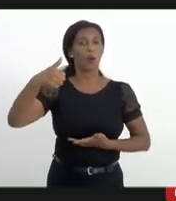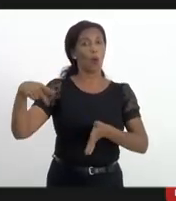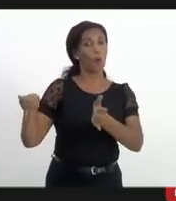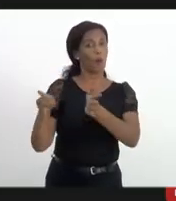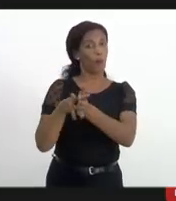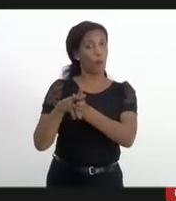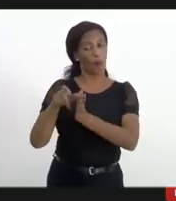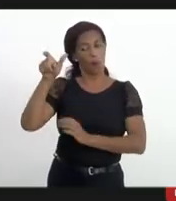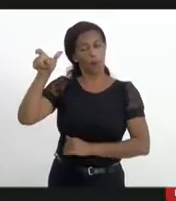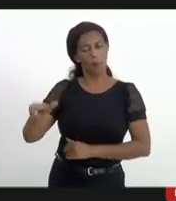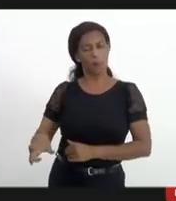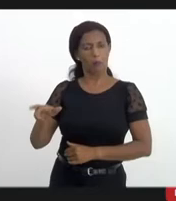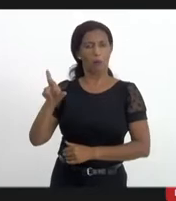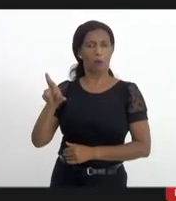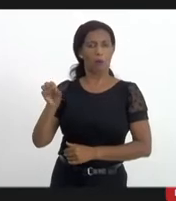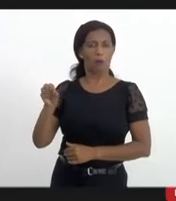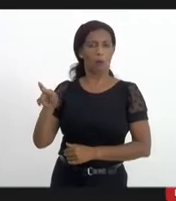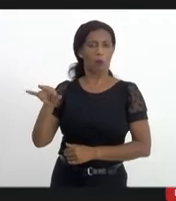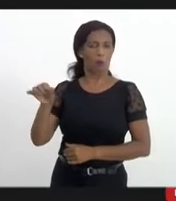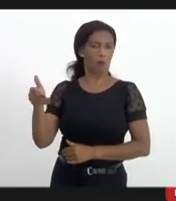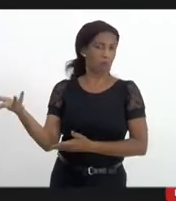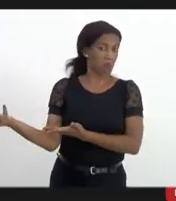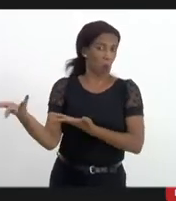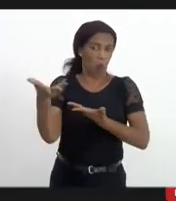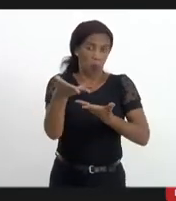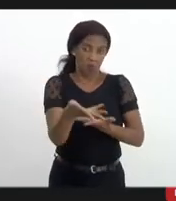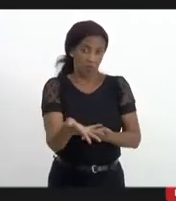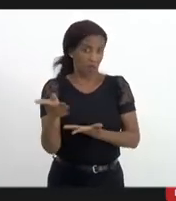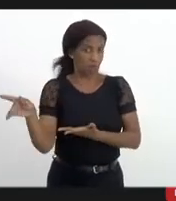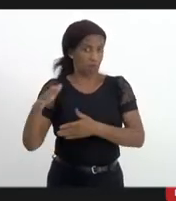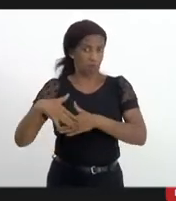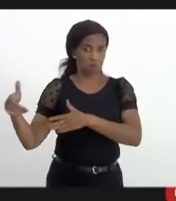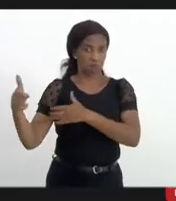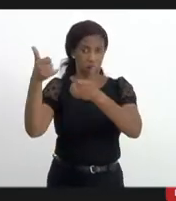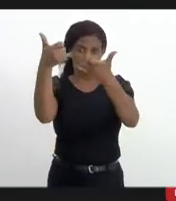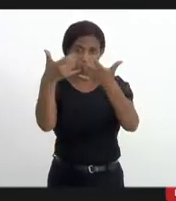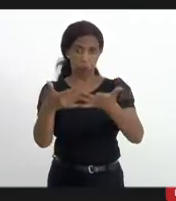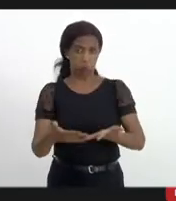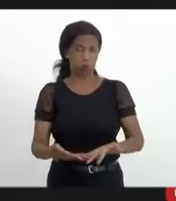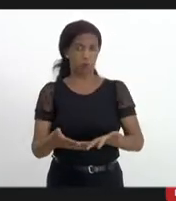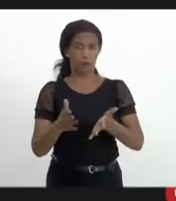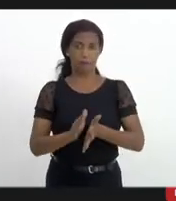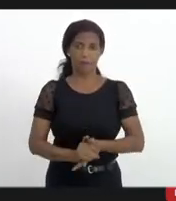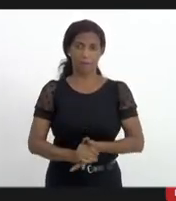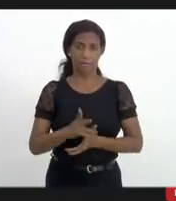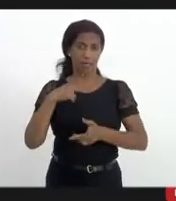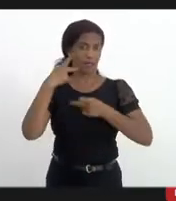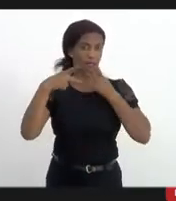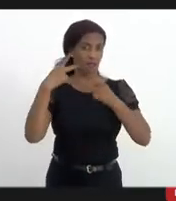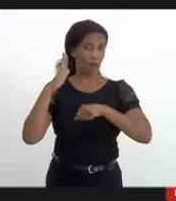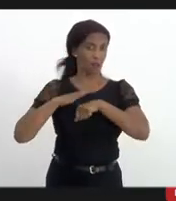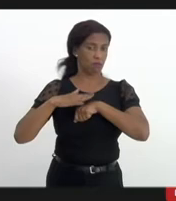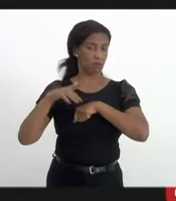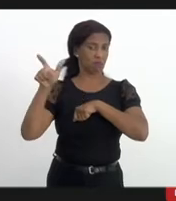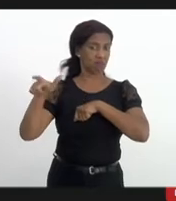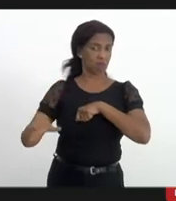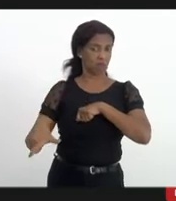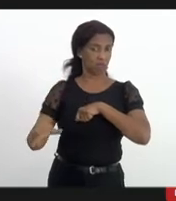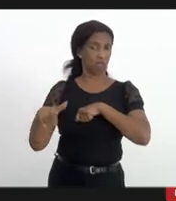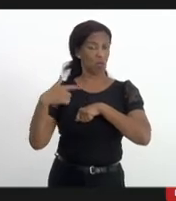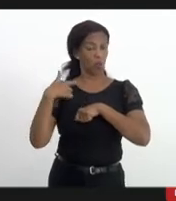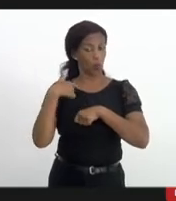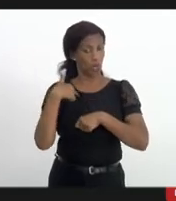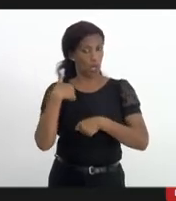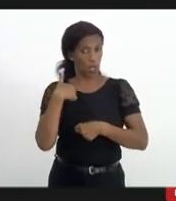Cardoso. Talvez seja a opção de convidá-lo aqui para melhor esclarecer essa fala dele. O que eu